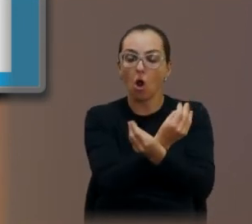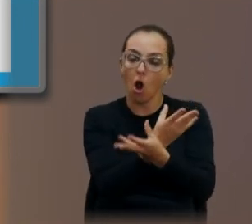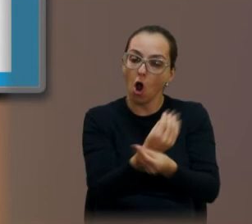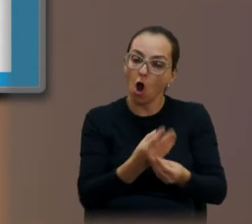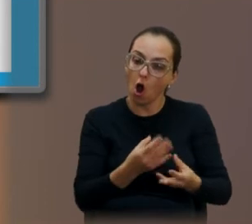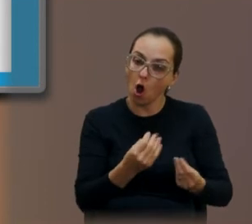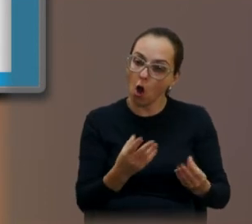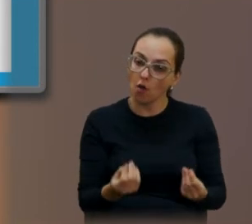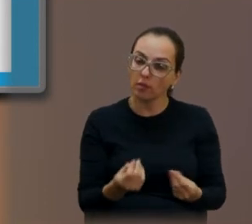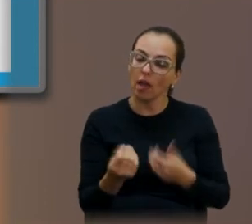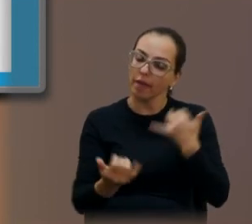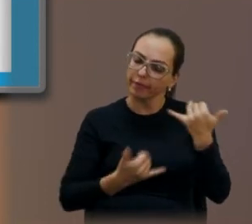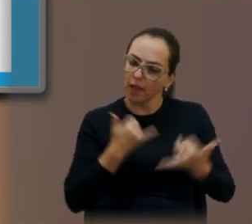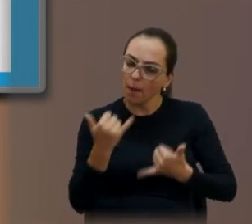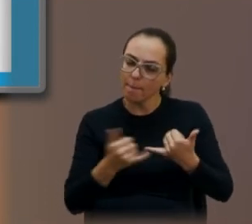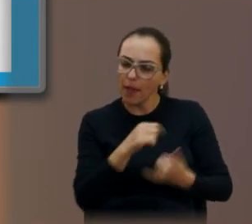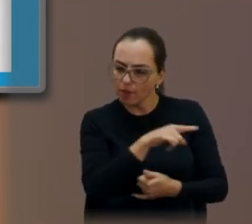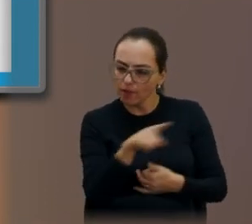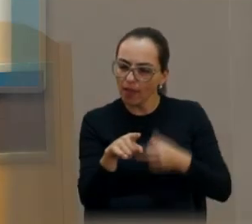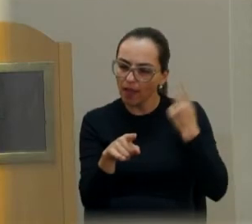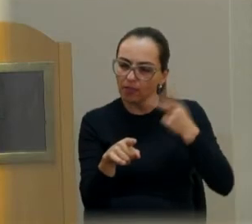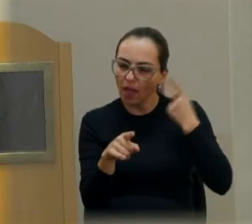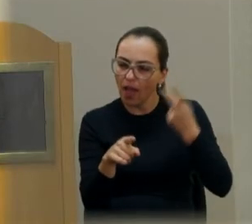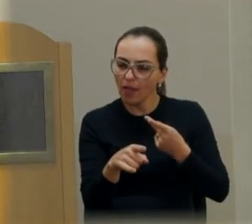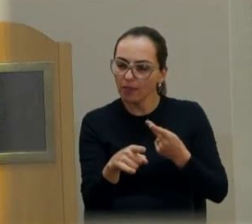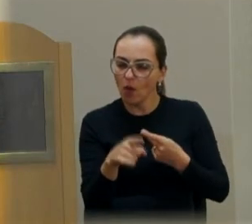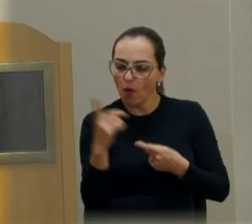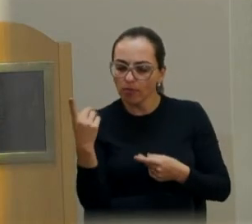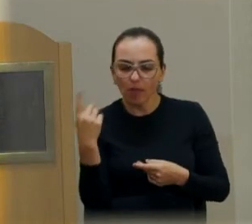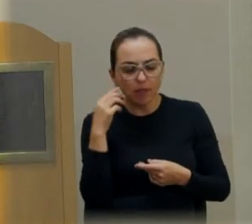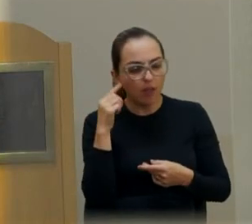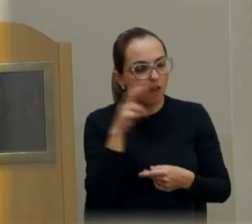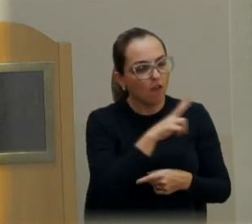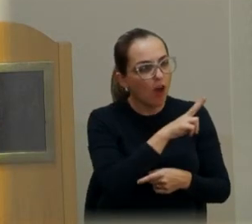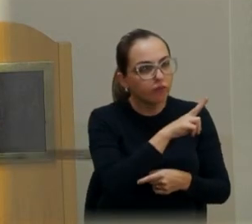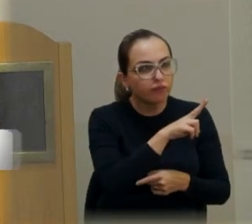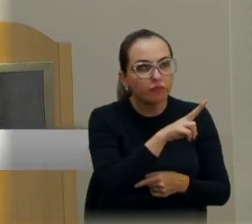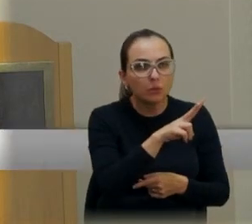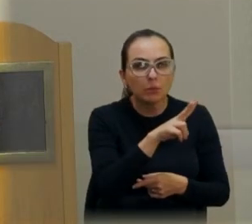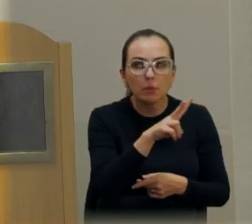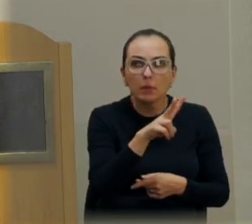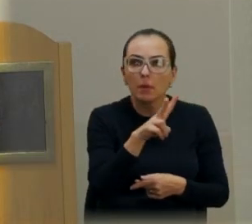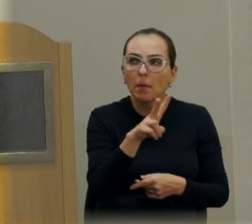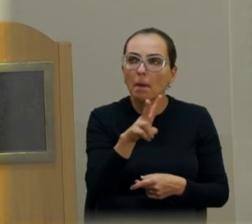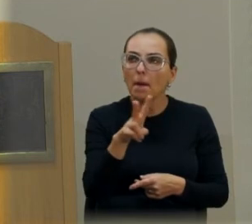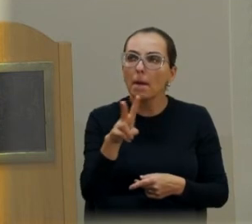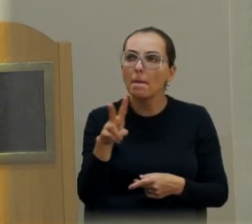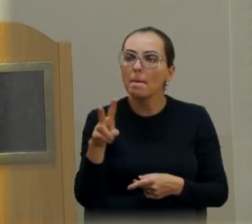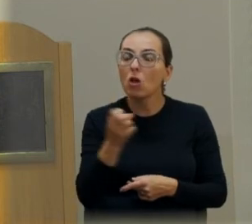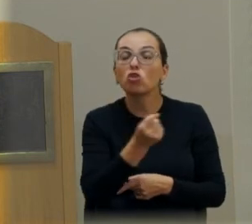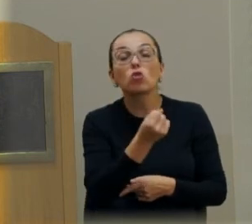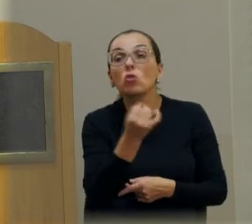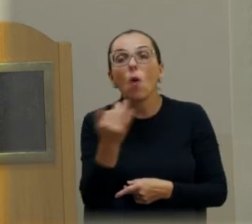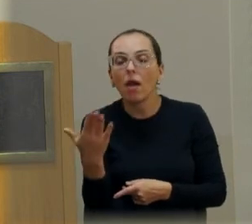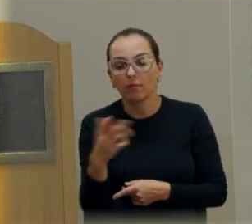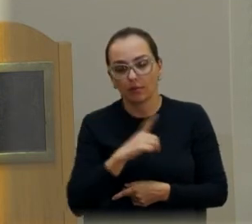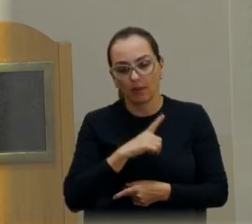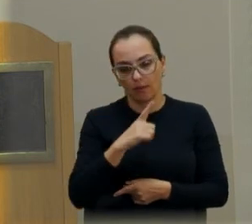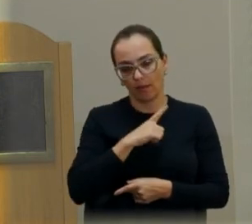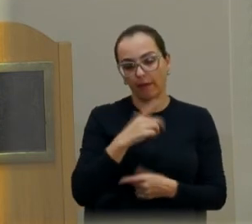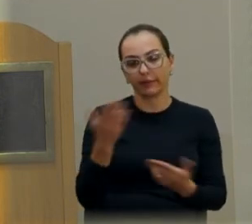saída, vá até a tua casa e vê quantas lâmpadas queimadas tem no caminho. É muito fácil você ver. Então,